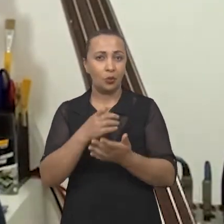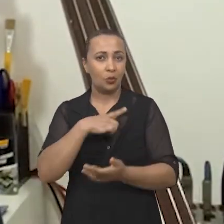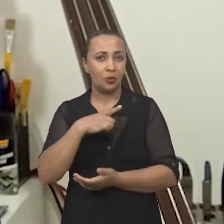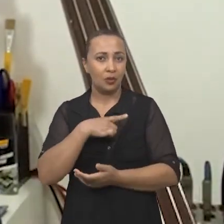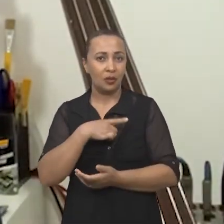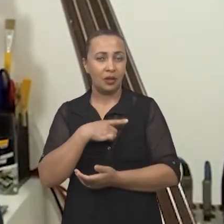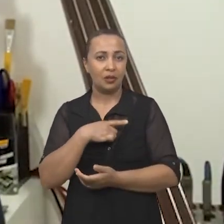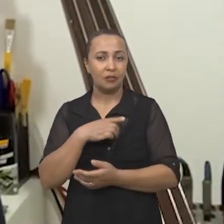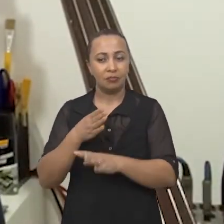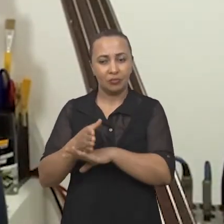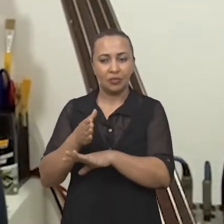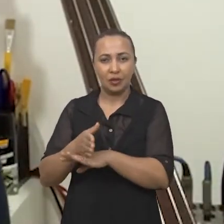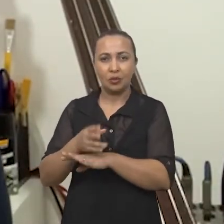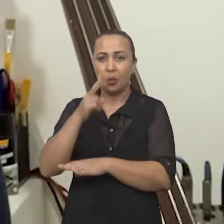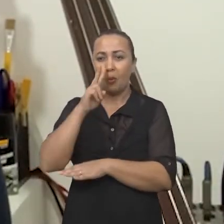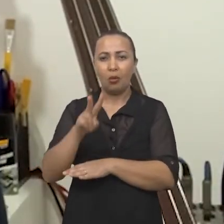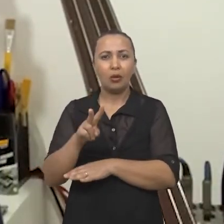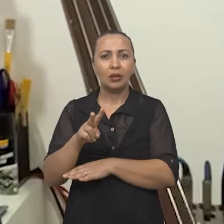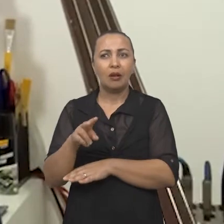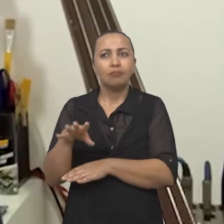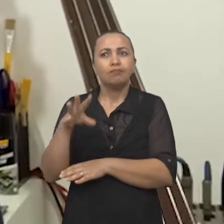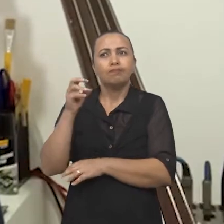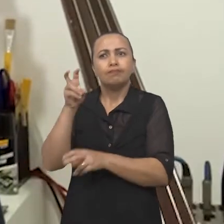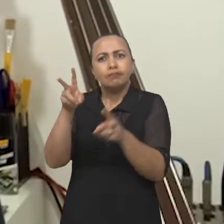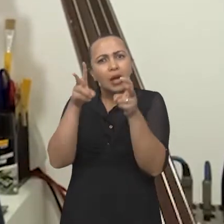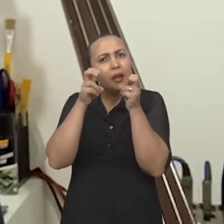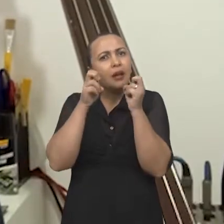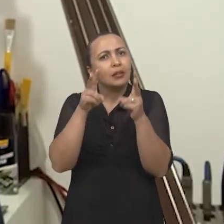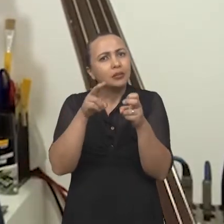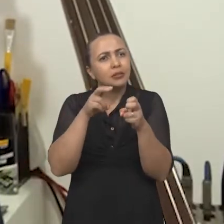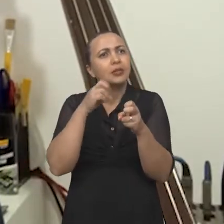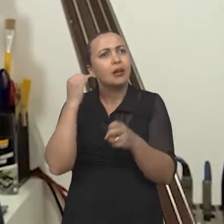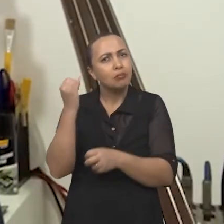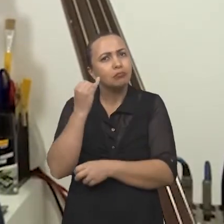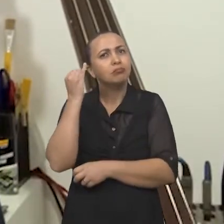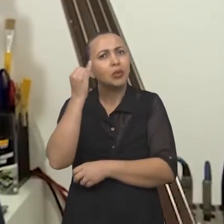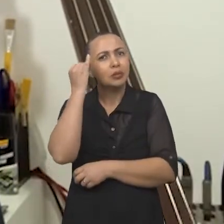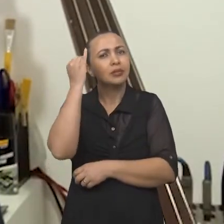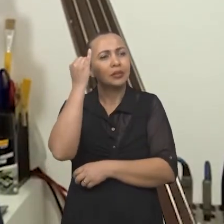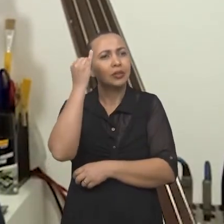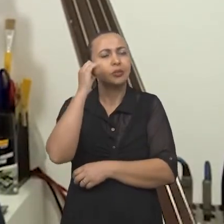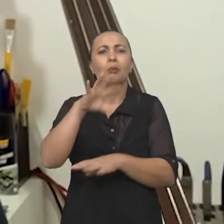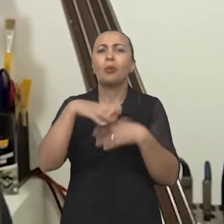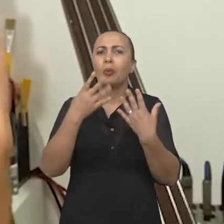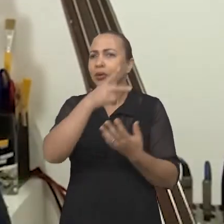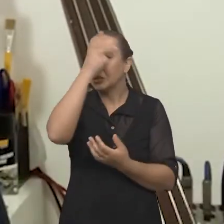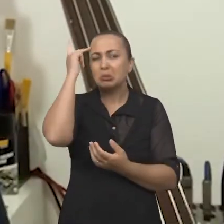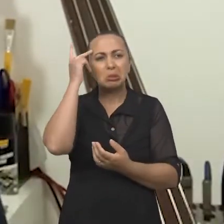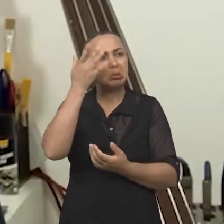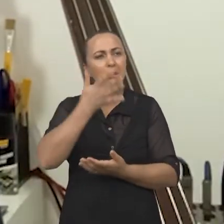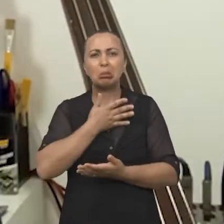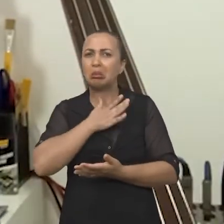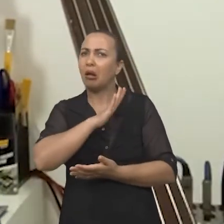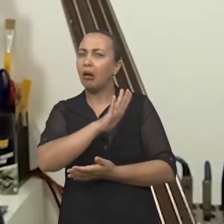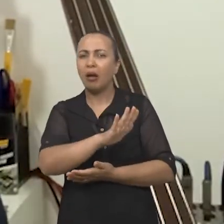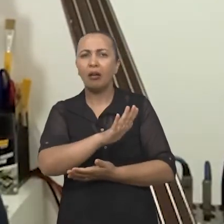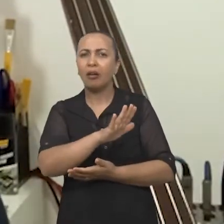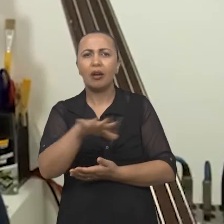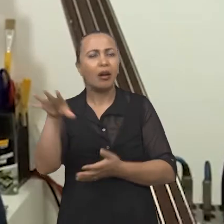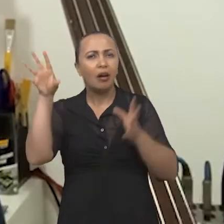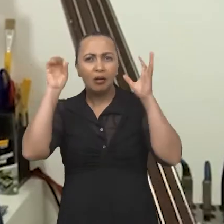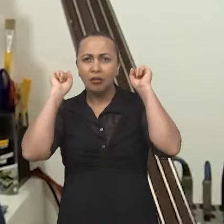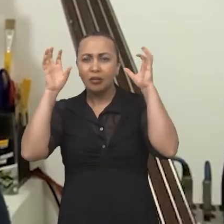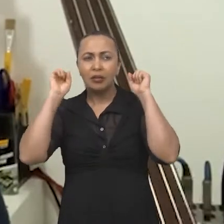impactado. Olha, é impressionante perceber o quanto as pessoas estão desatentas ao universo sonoro. E